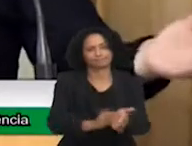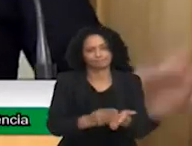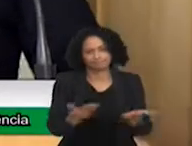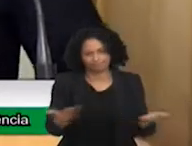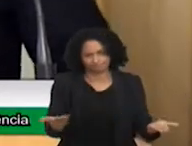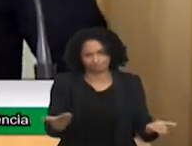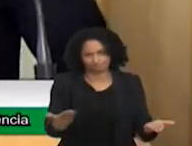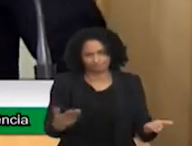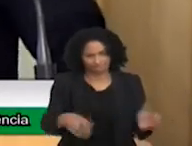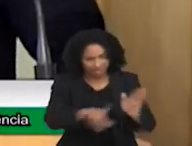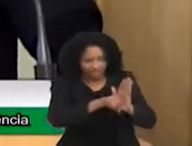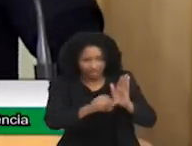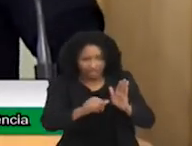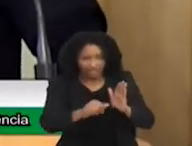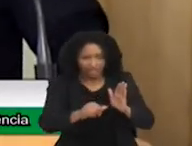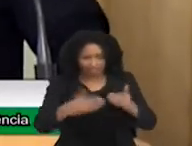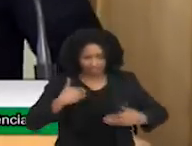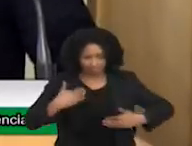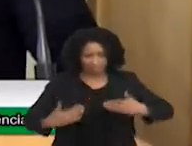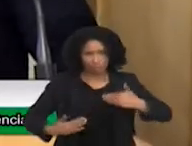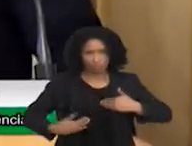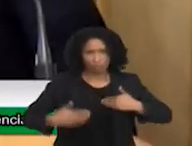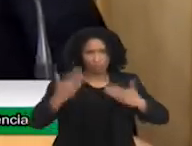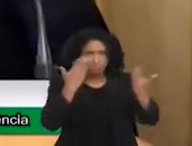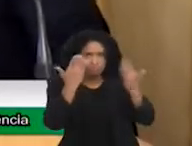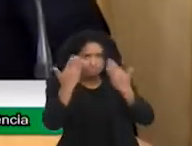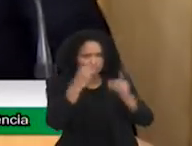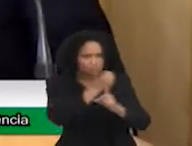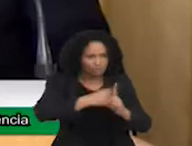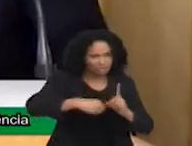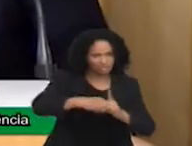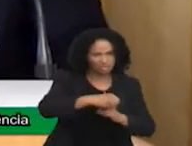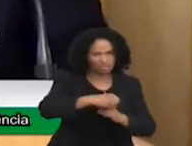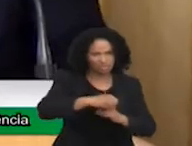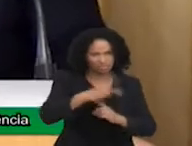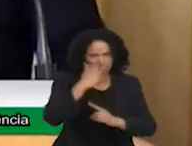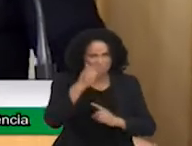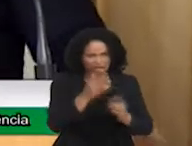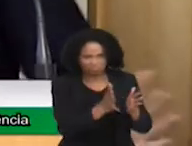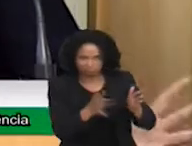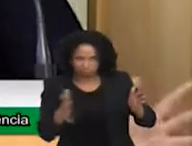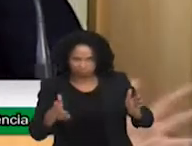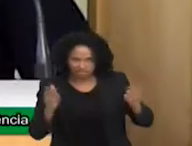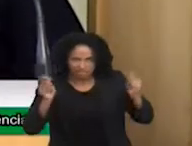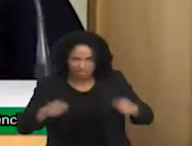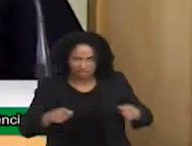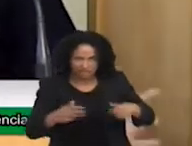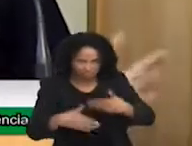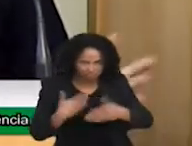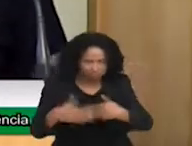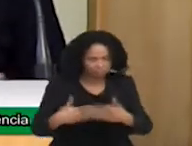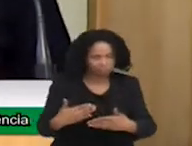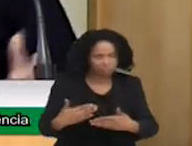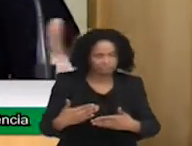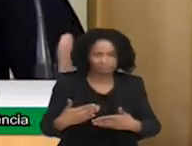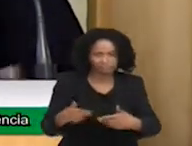biopsicos sociais. Tem jeito? Tem como dar certo isso? Não tem, não Quando a gente vai fazer uma empresa, a